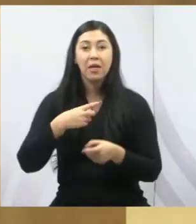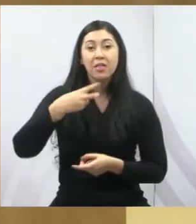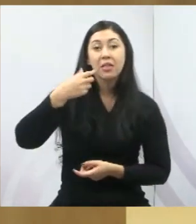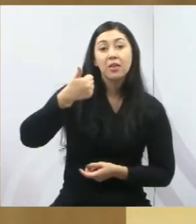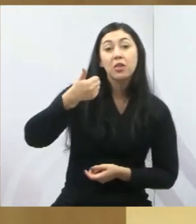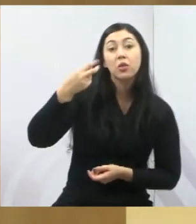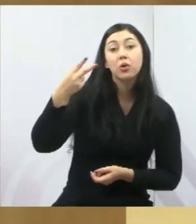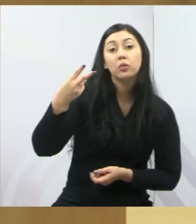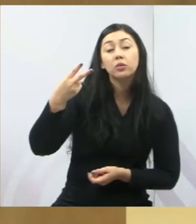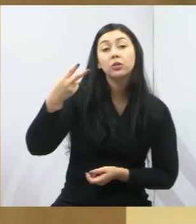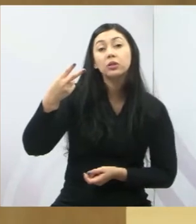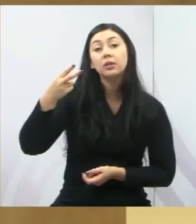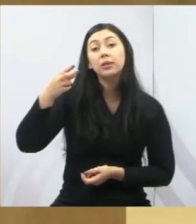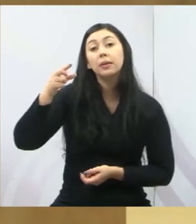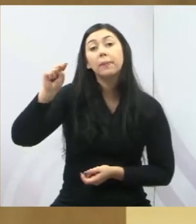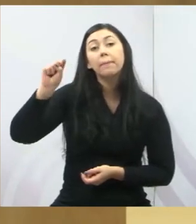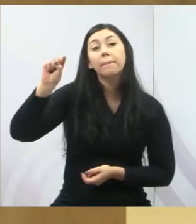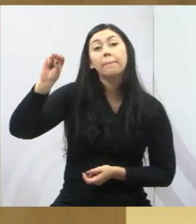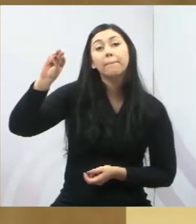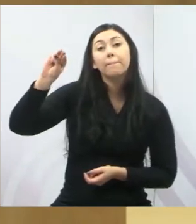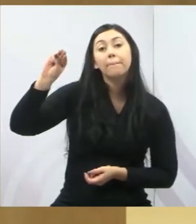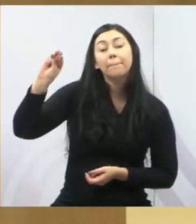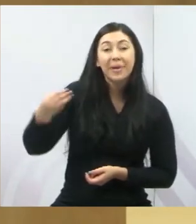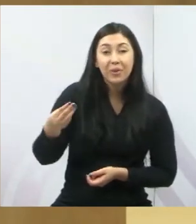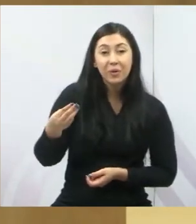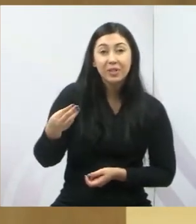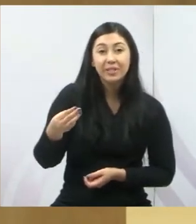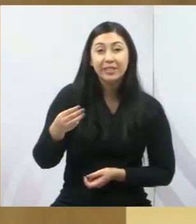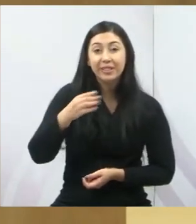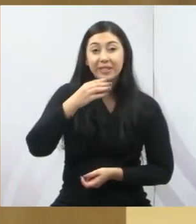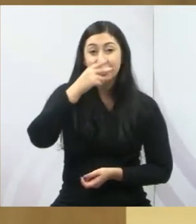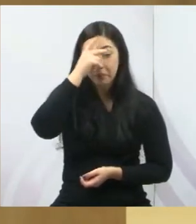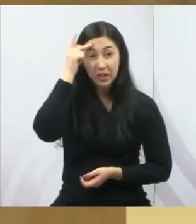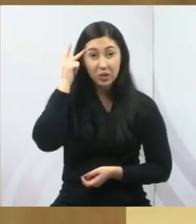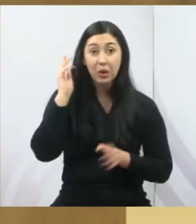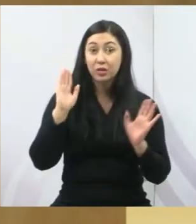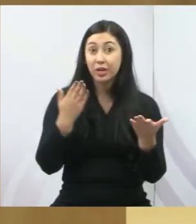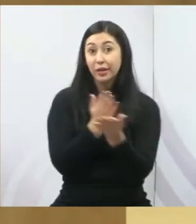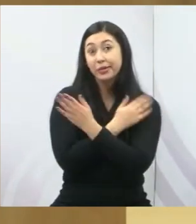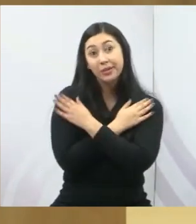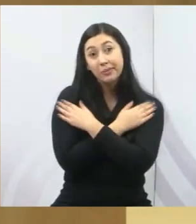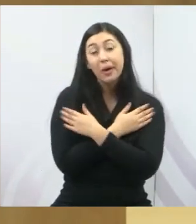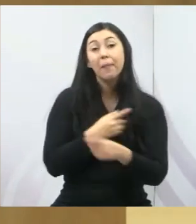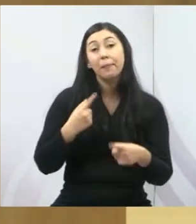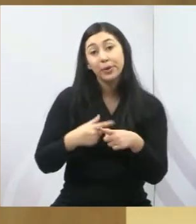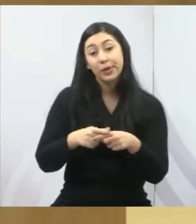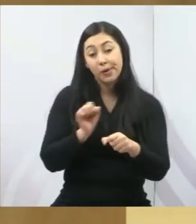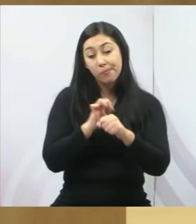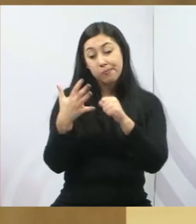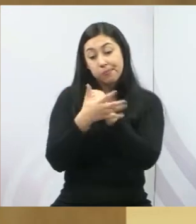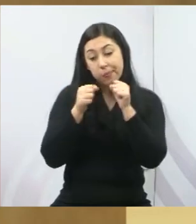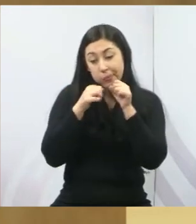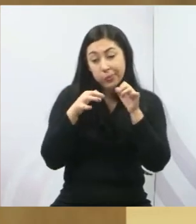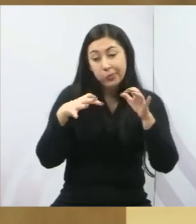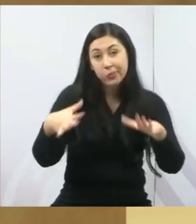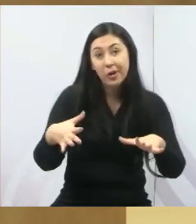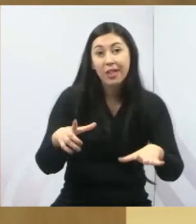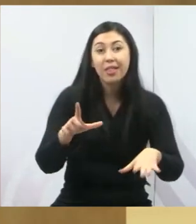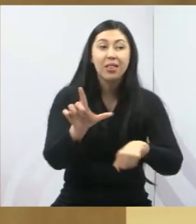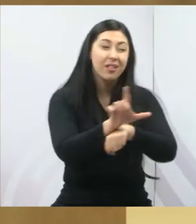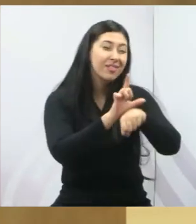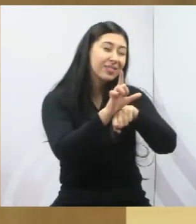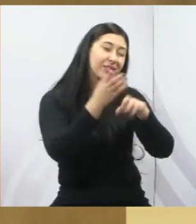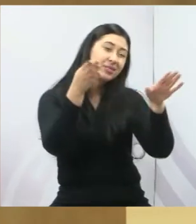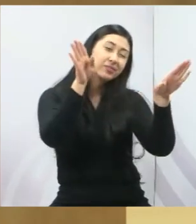de brasileiros já estão desempregados por conta da crise causada pela pandemia. Muitos comércios fechando,